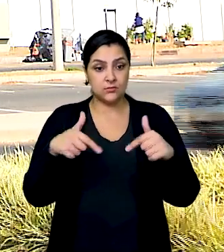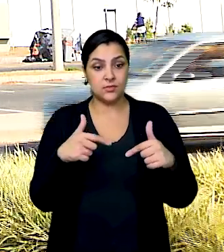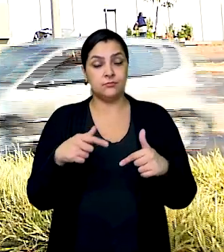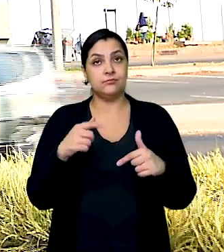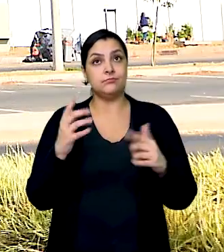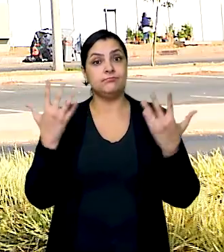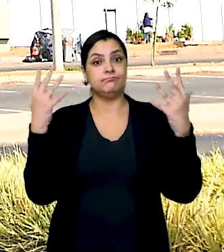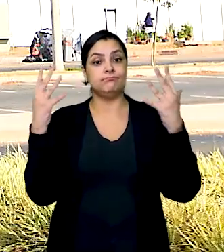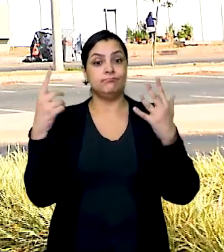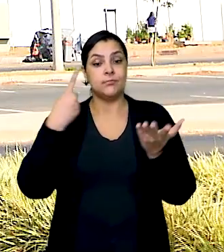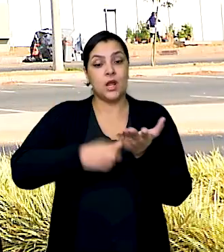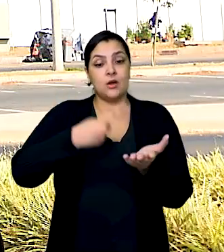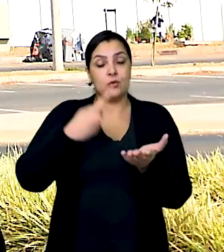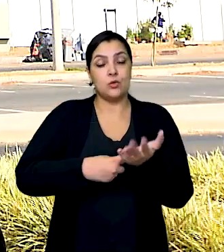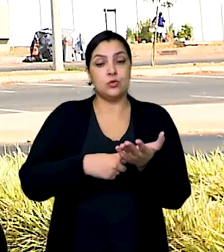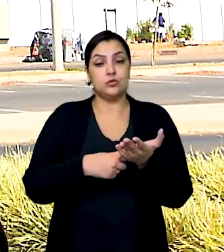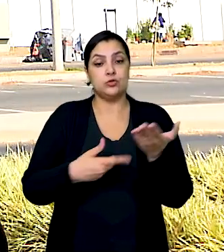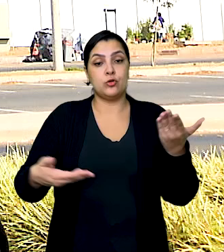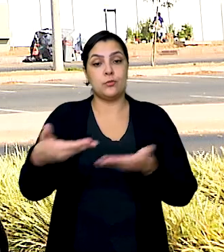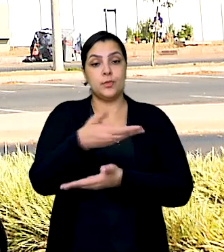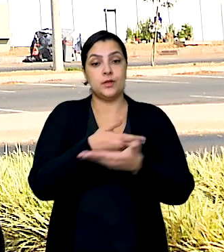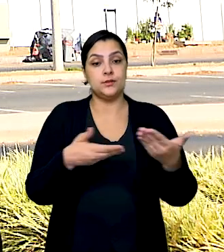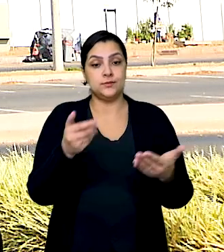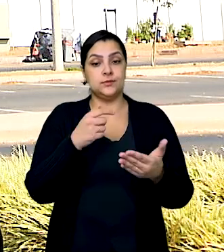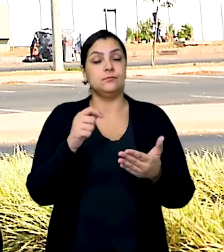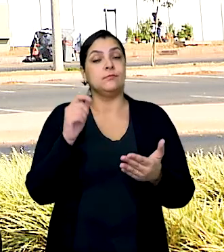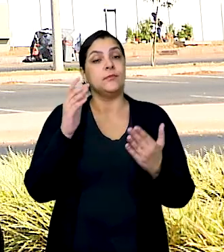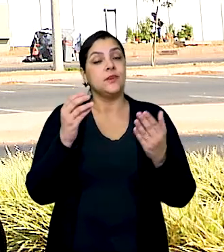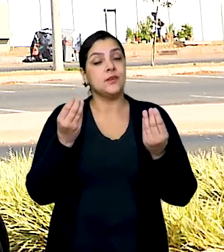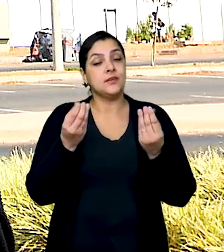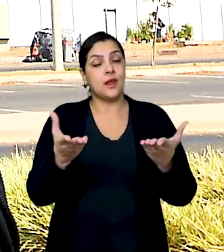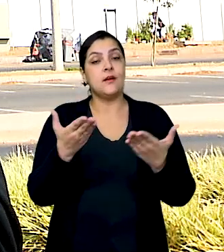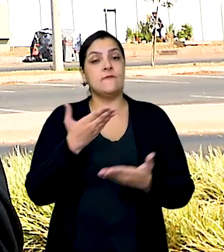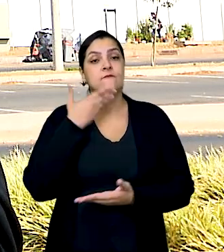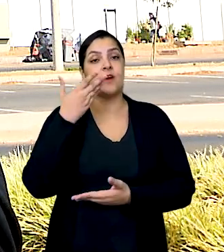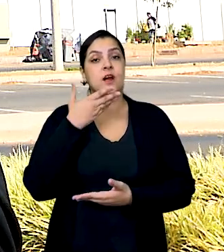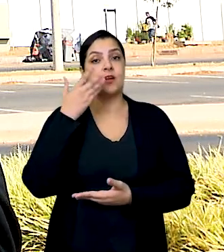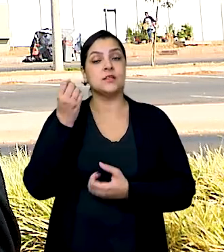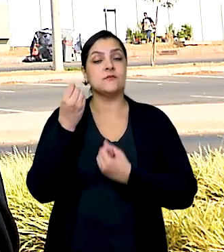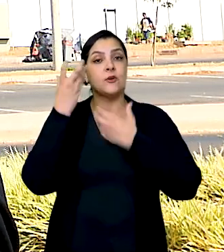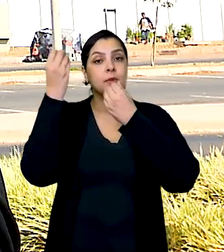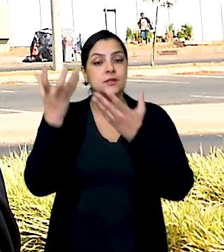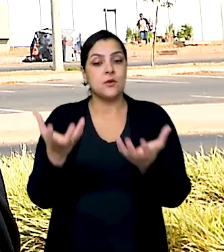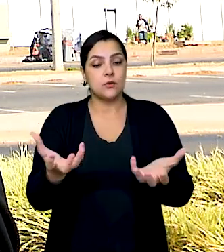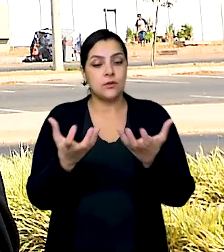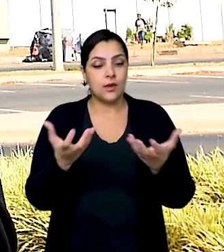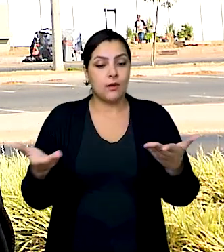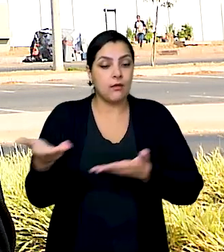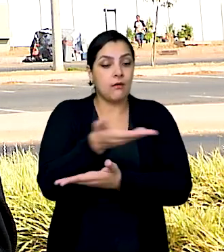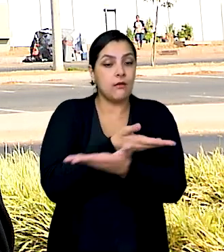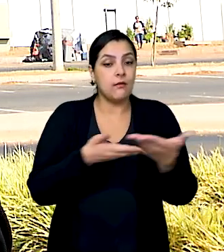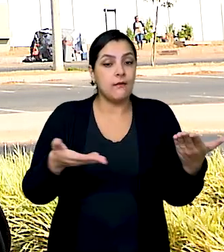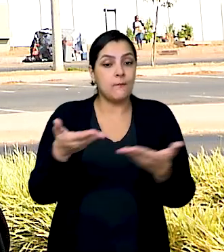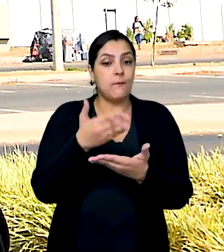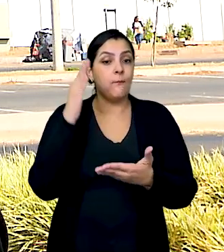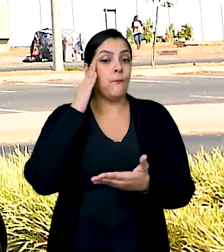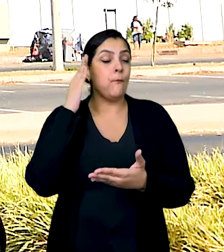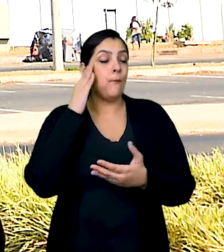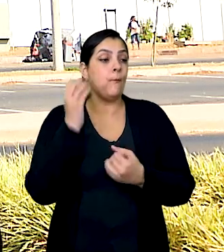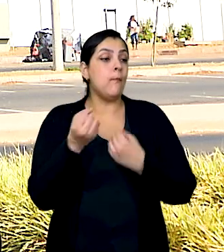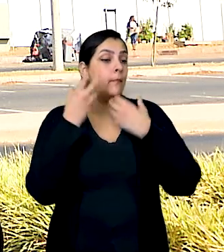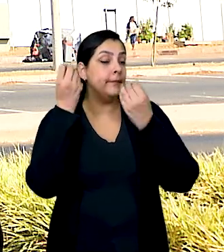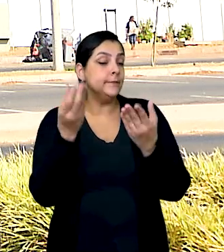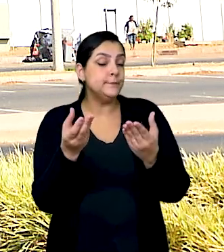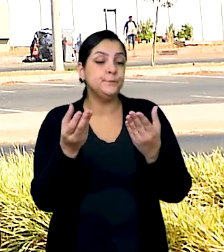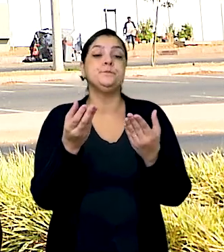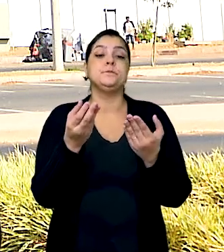Trabalho celebraram o Acordo de Cooperação Técnica. A parceria busca facilitar o intercâmbio de informações documentais, de movimentações